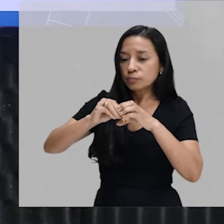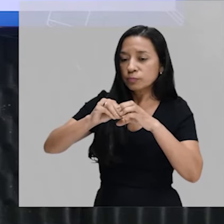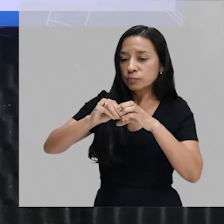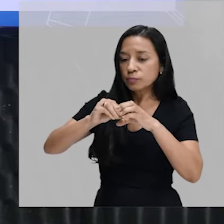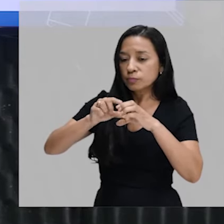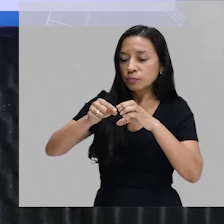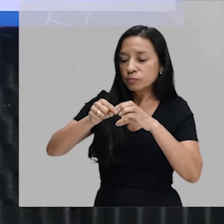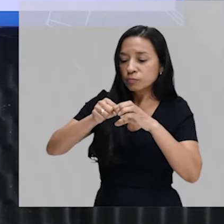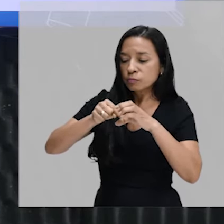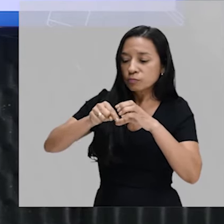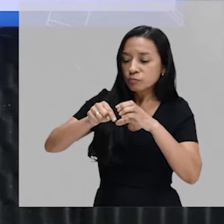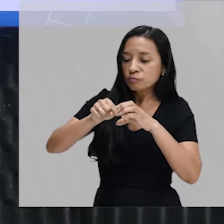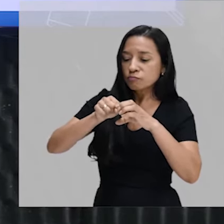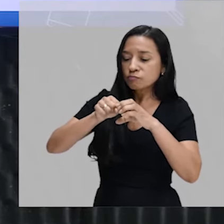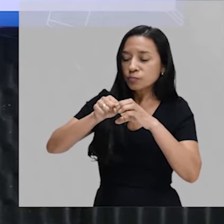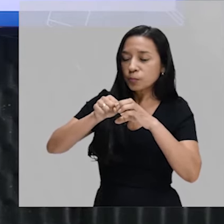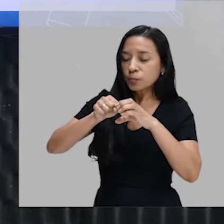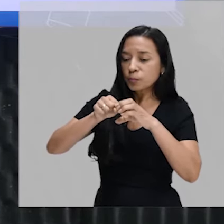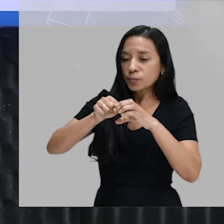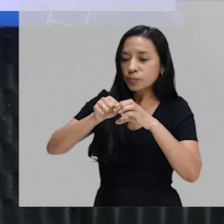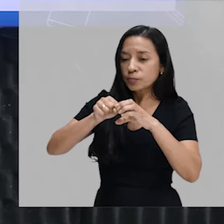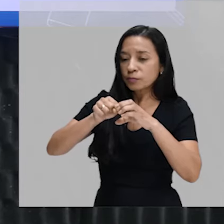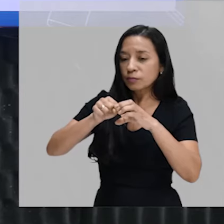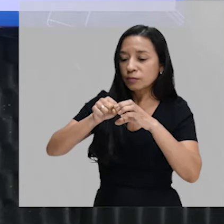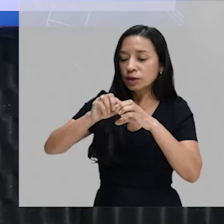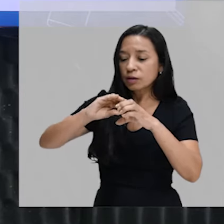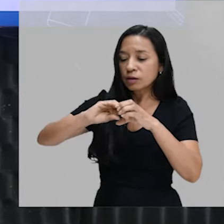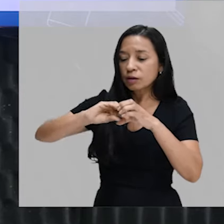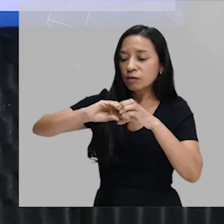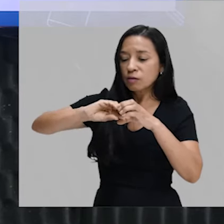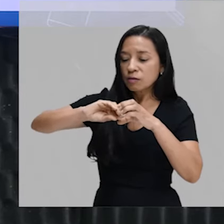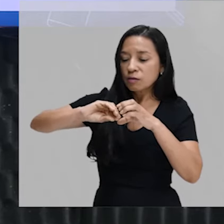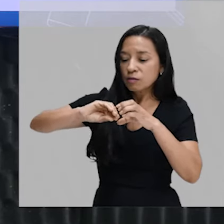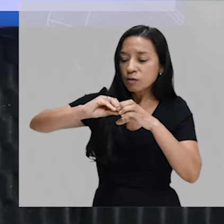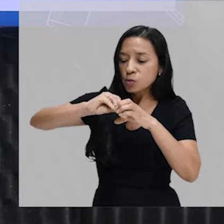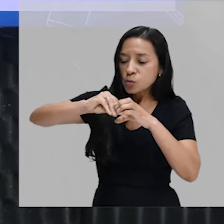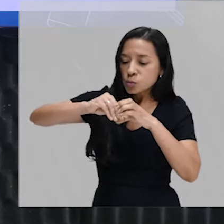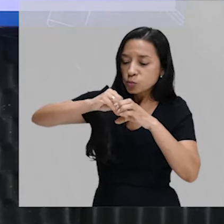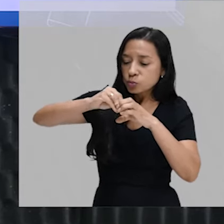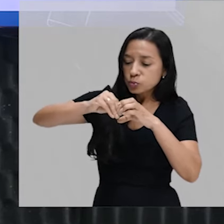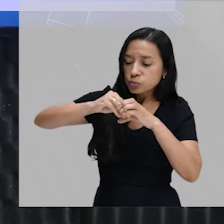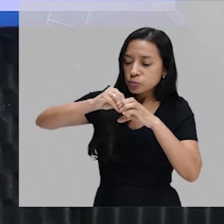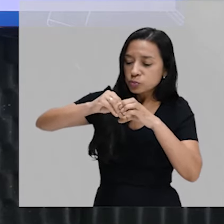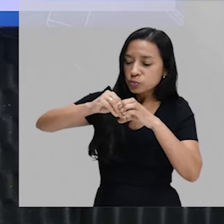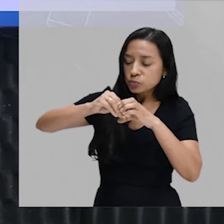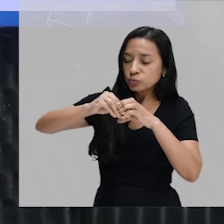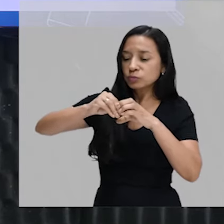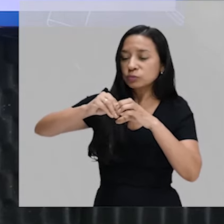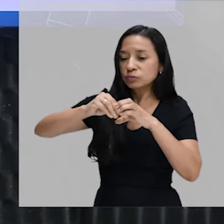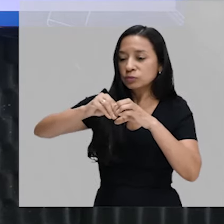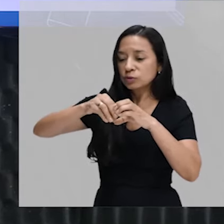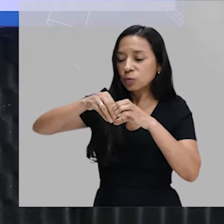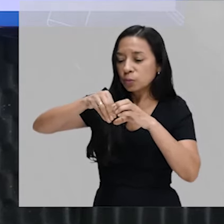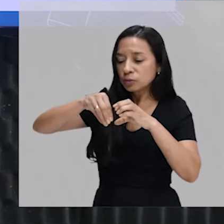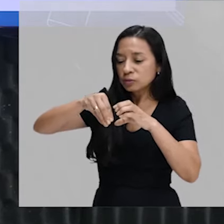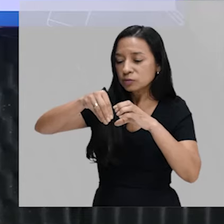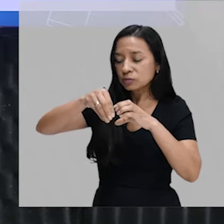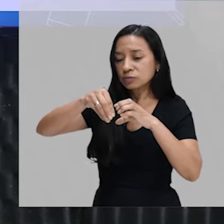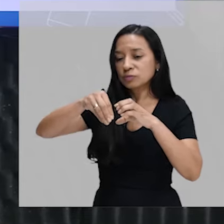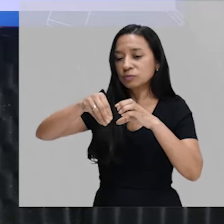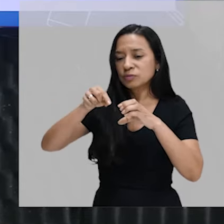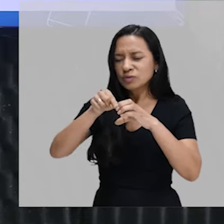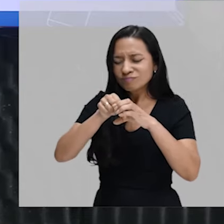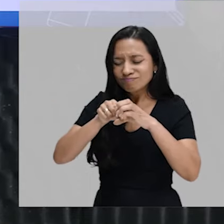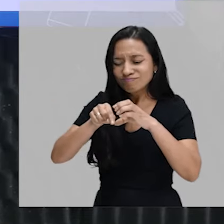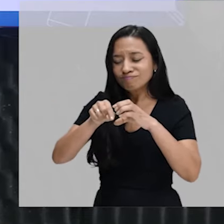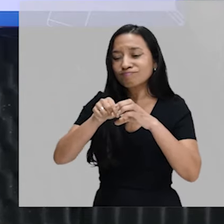autofágico. E essa vesícula vai se fundir com o lisossomo, que é essa vesícula cheia de